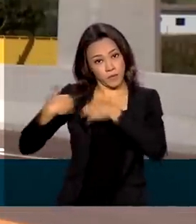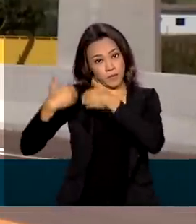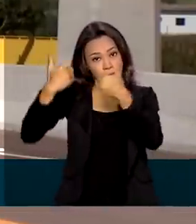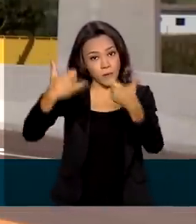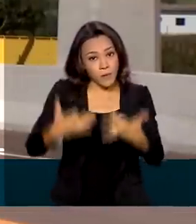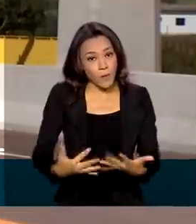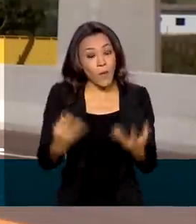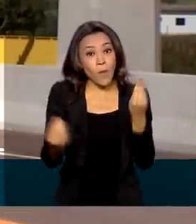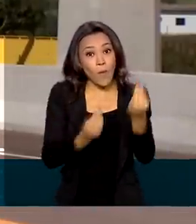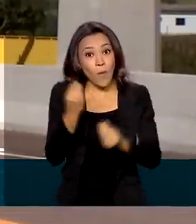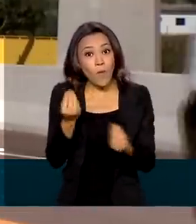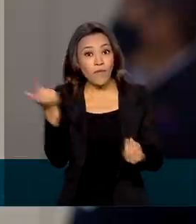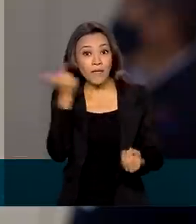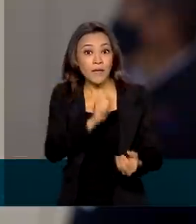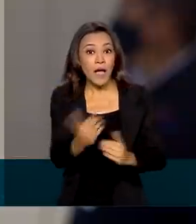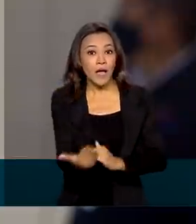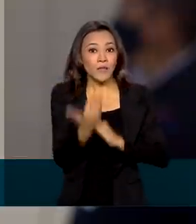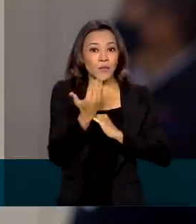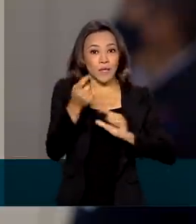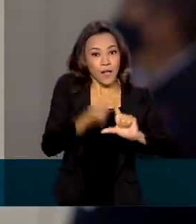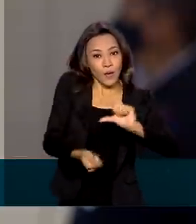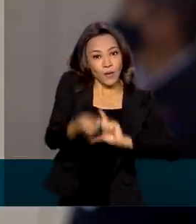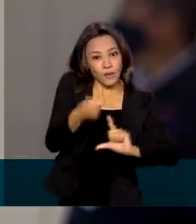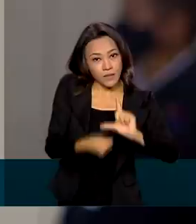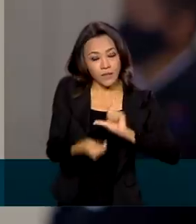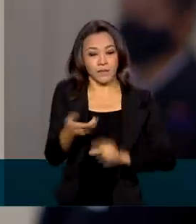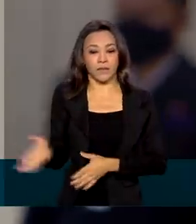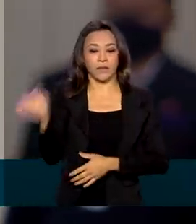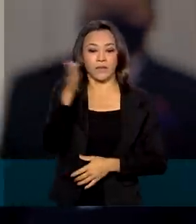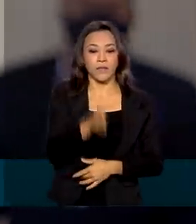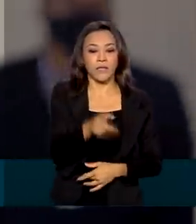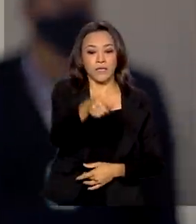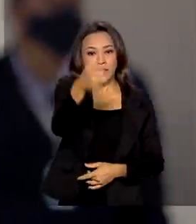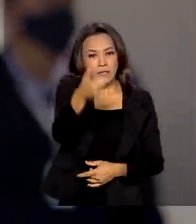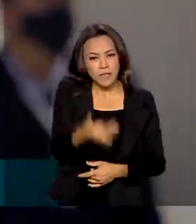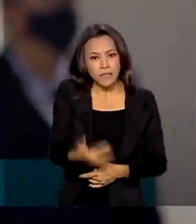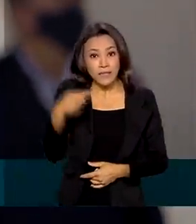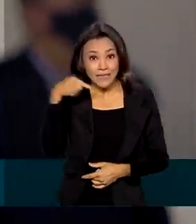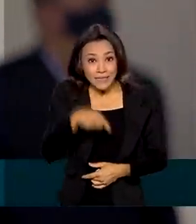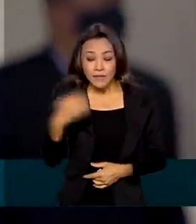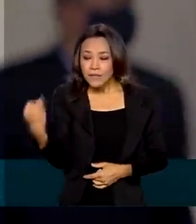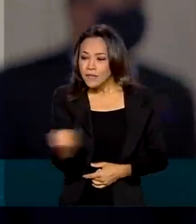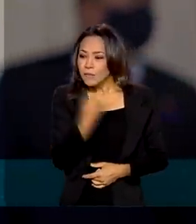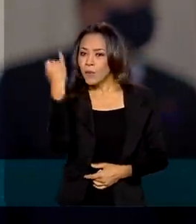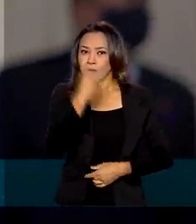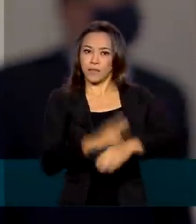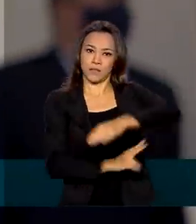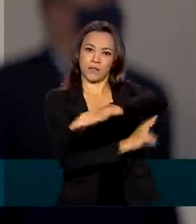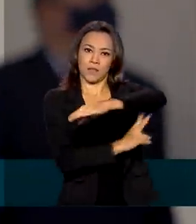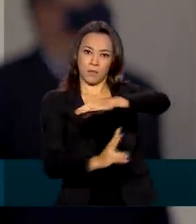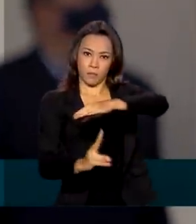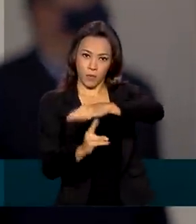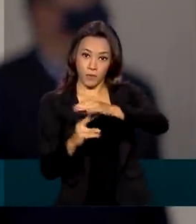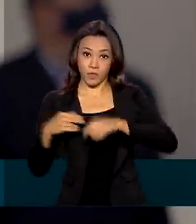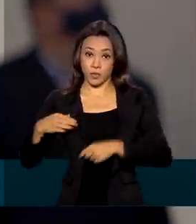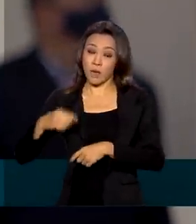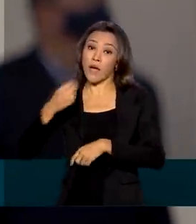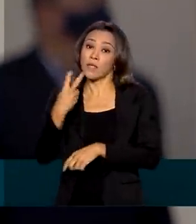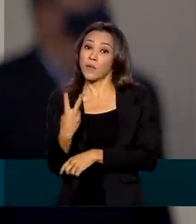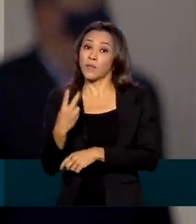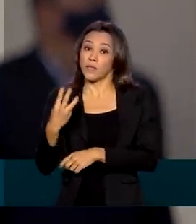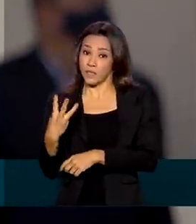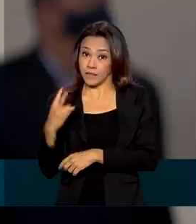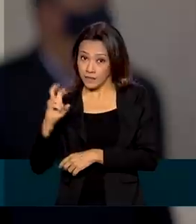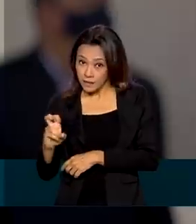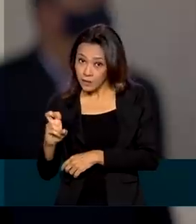logísticos com a obra. Essa ligação vai ser fundamental, porque assim que a 235 estiver pavimentada no estado do Maranhão e no estado